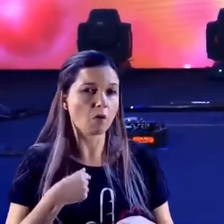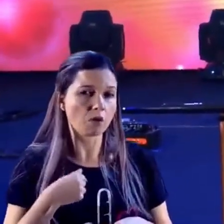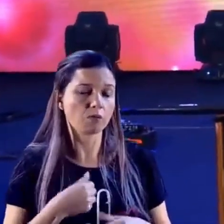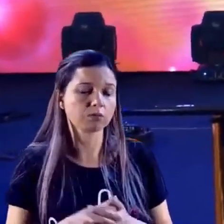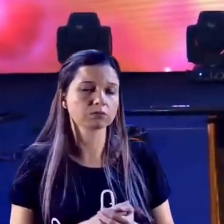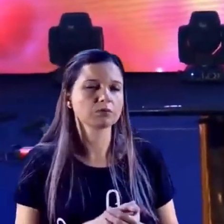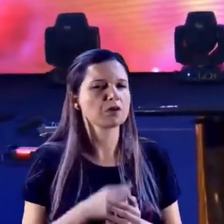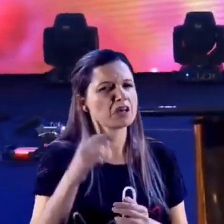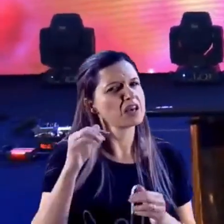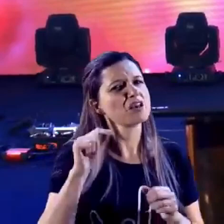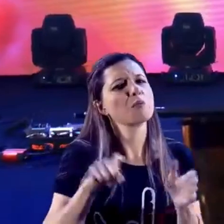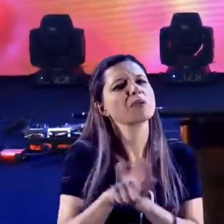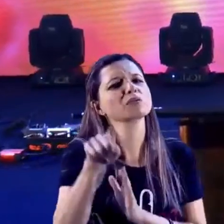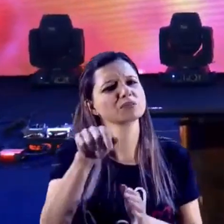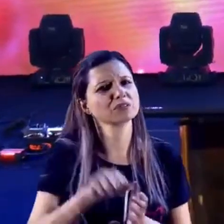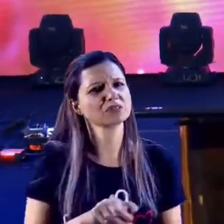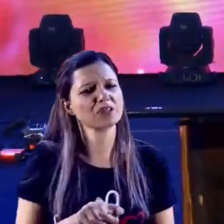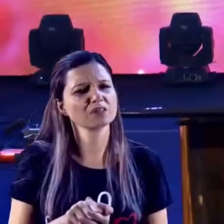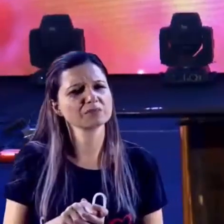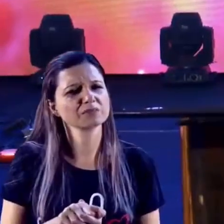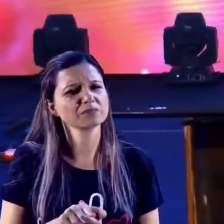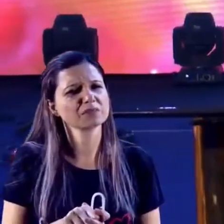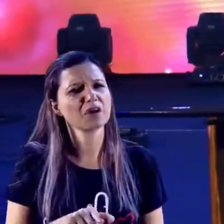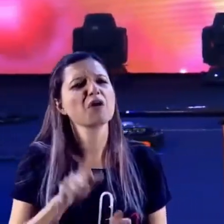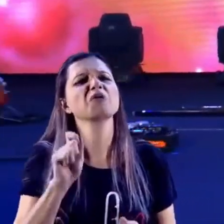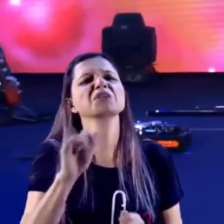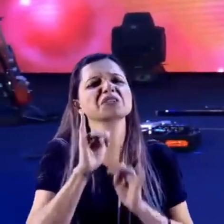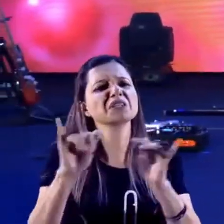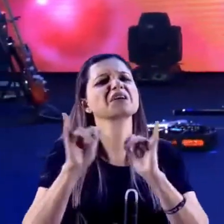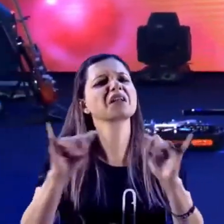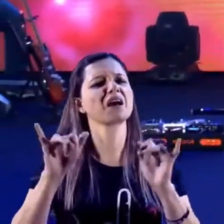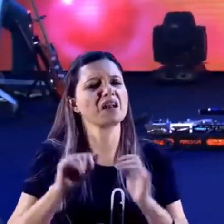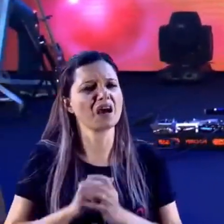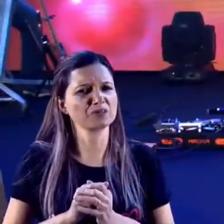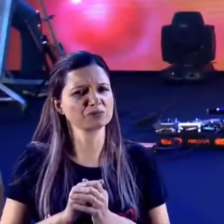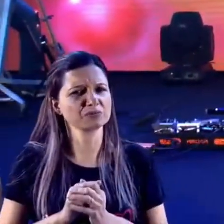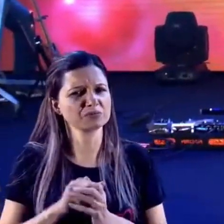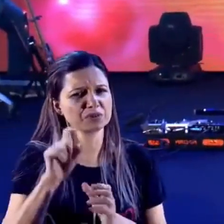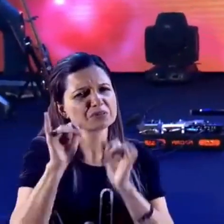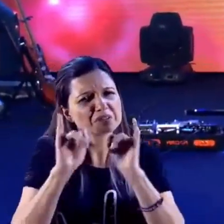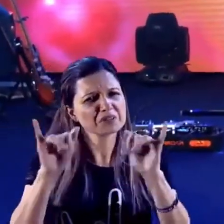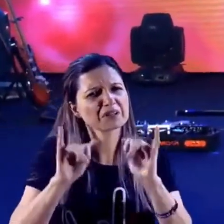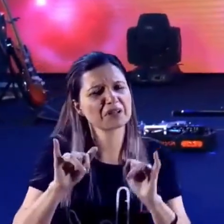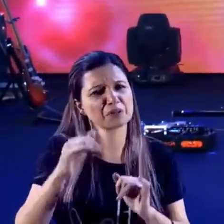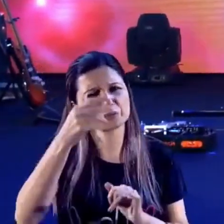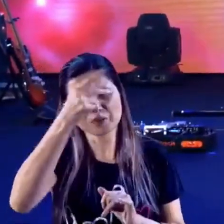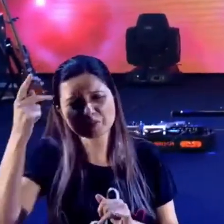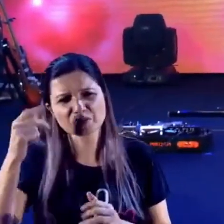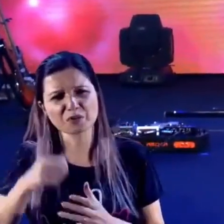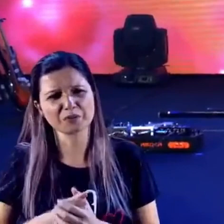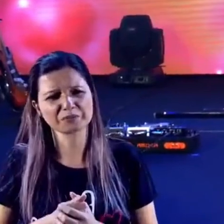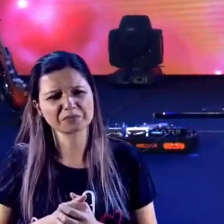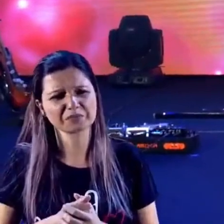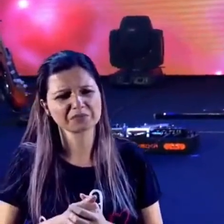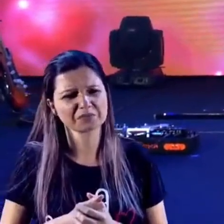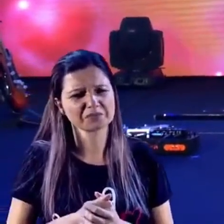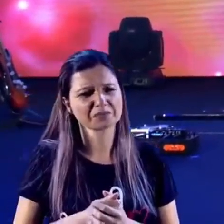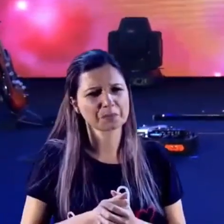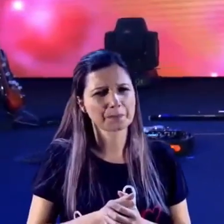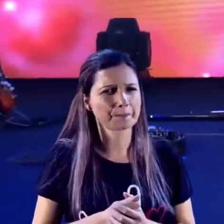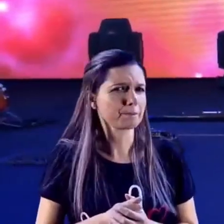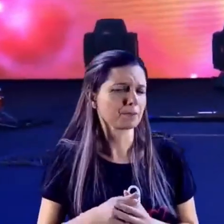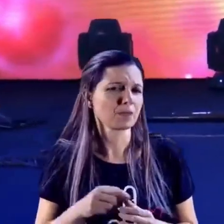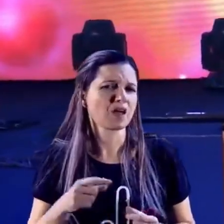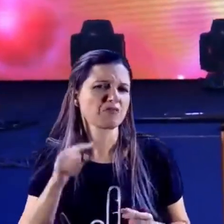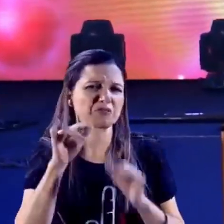existissem? O é que você tem declarado? O que é eu tenho declarado? Puxa, que situação, o mundo vai ser